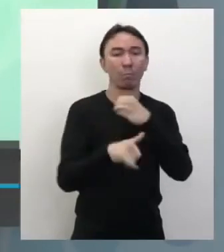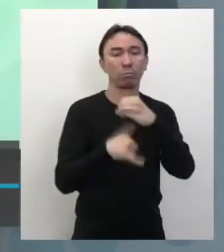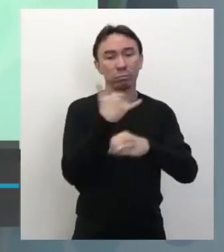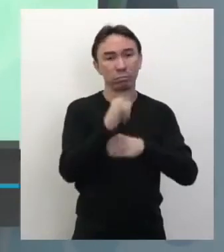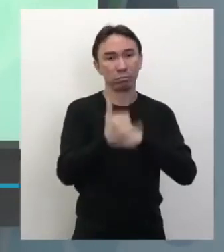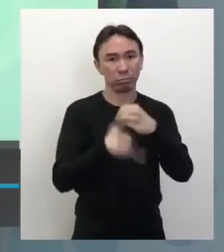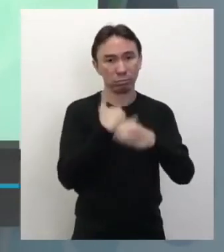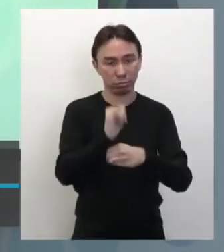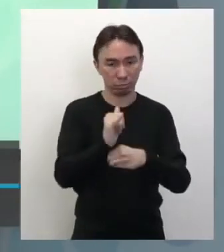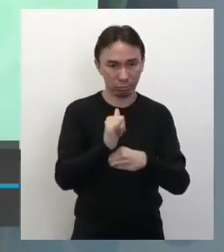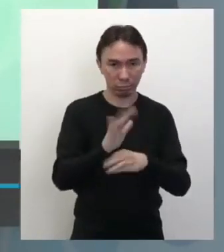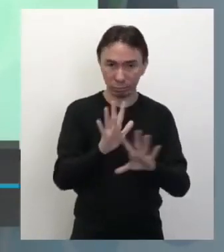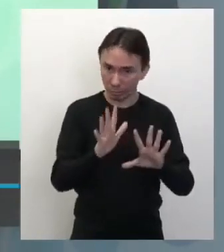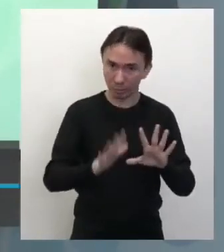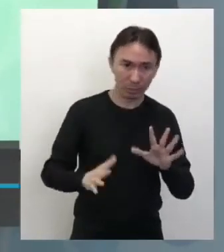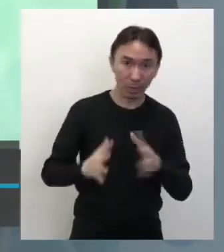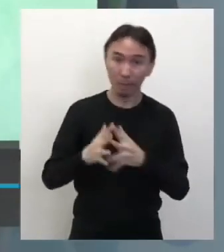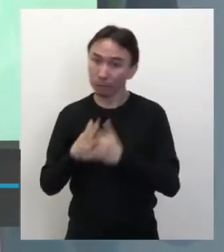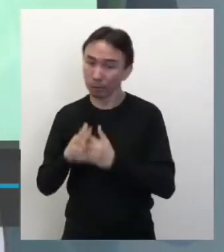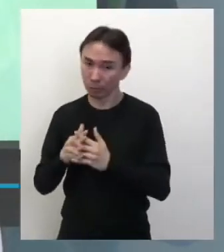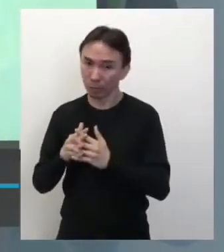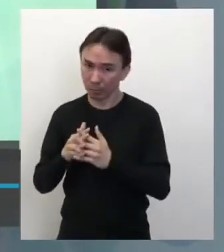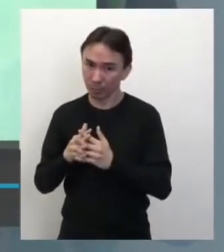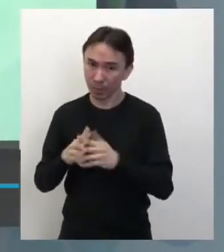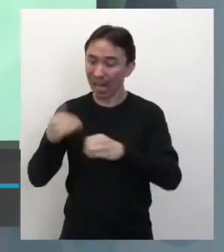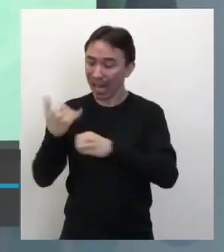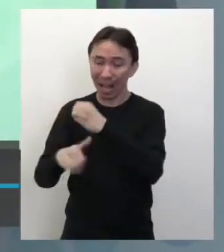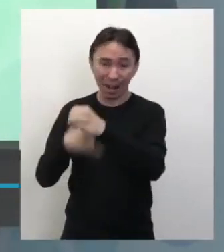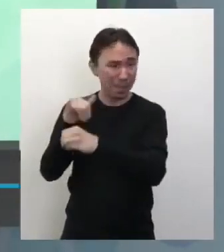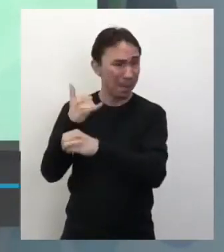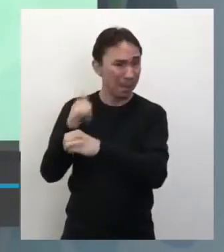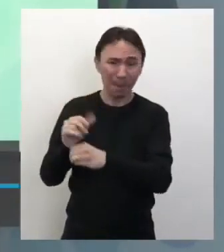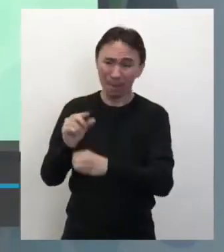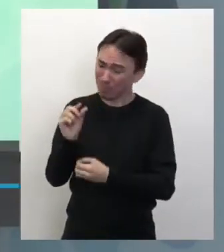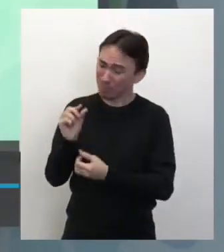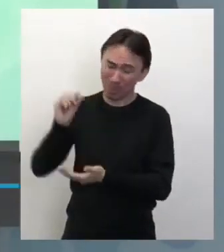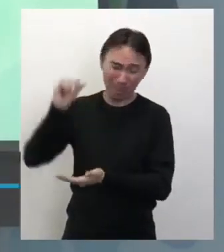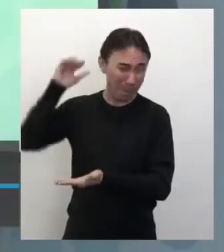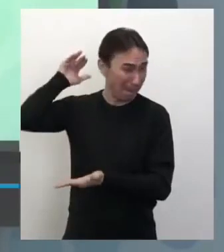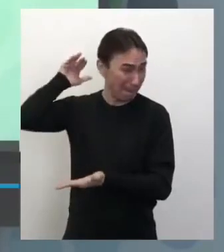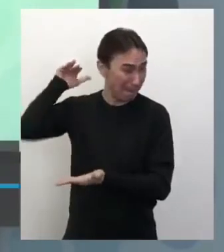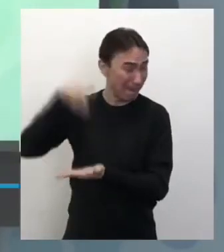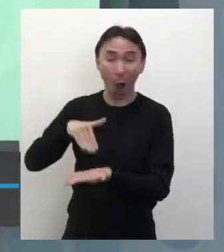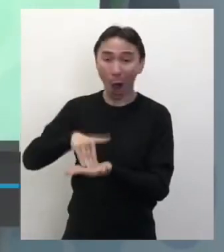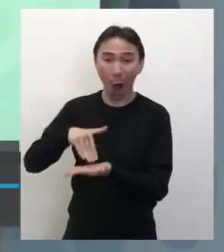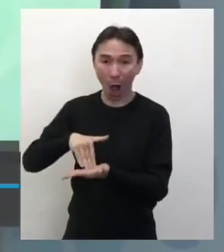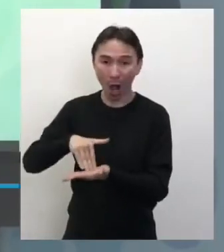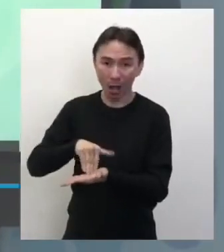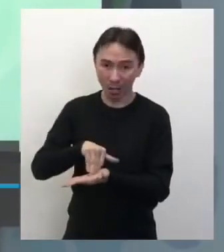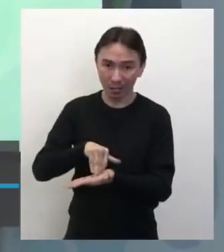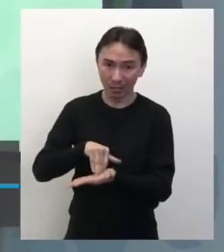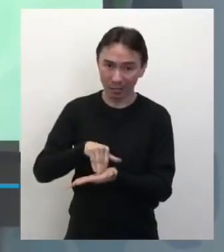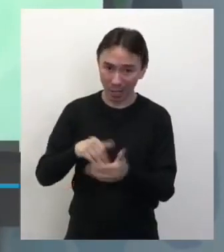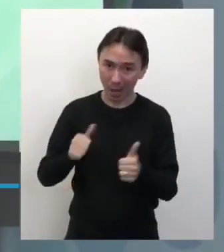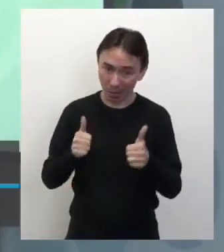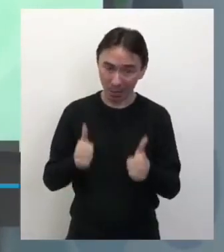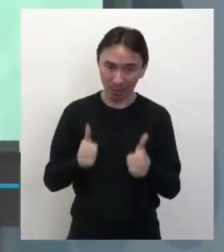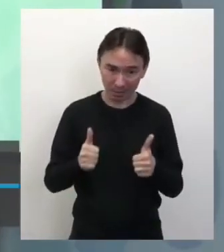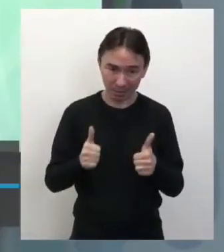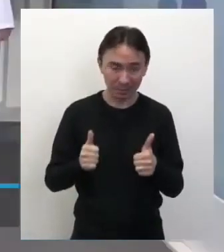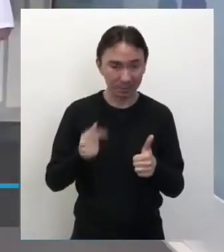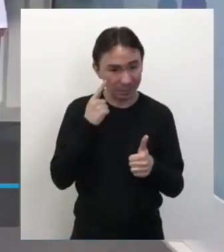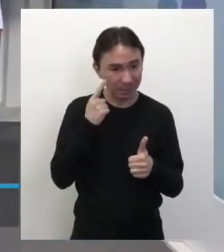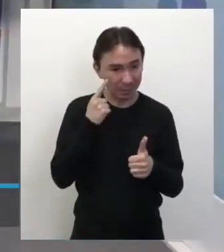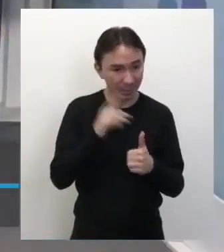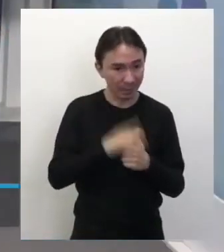nunca confundir célula com átomo. O átomo é muito menor do que uma célula e ele constitui qualquer matéria que a gente conhece no universo. E depois do